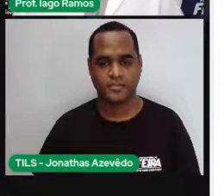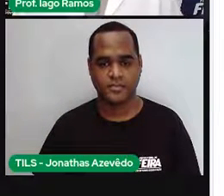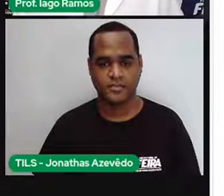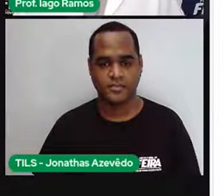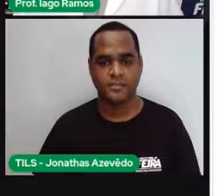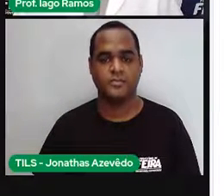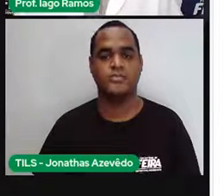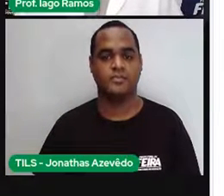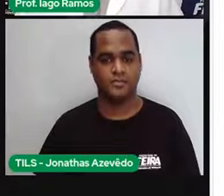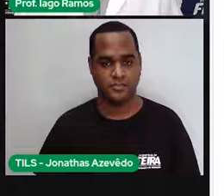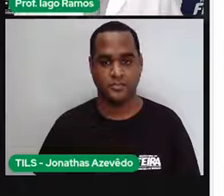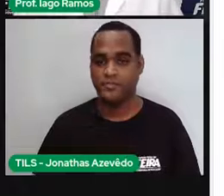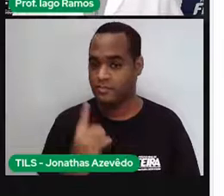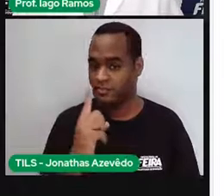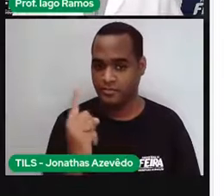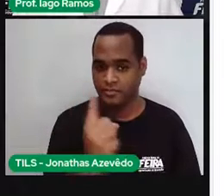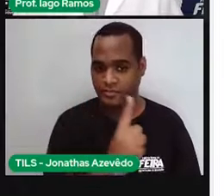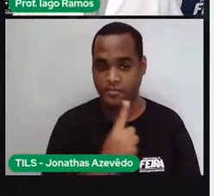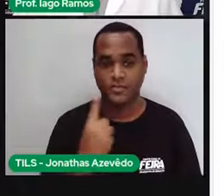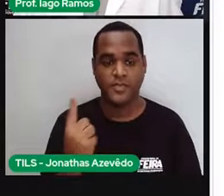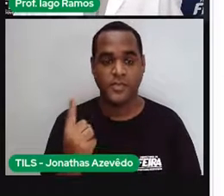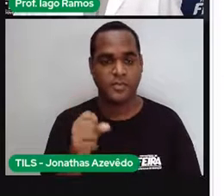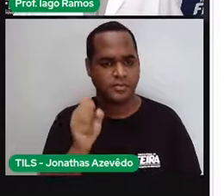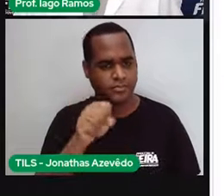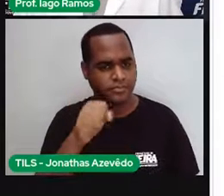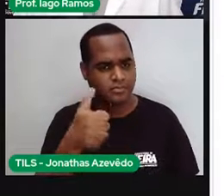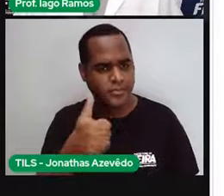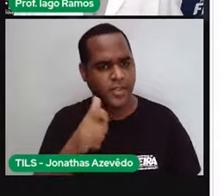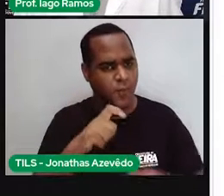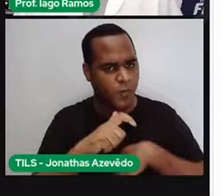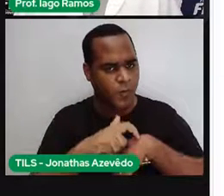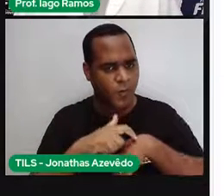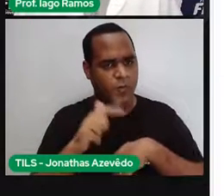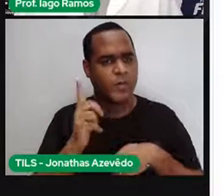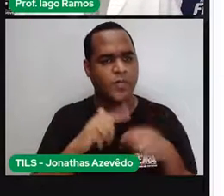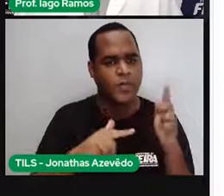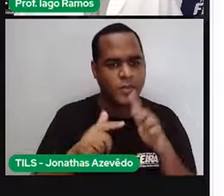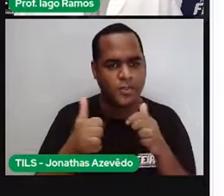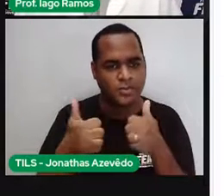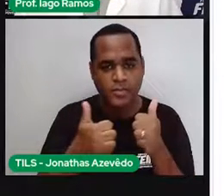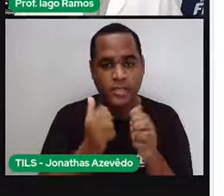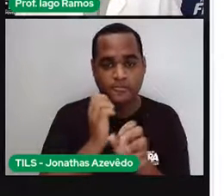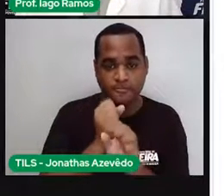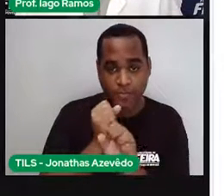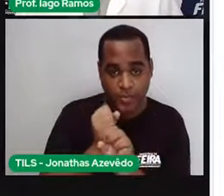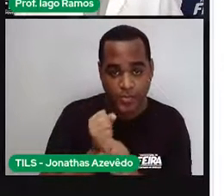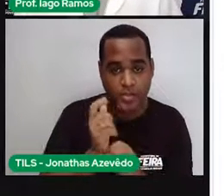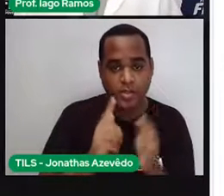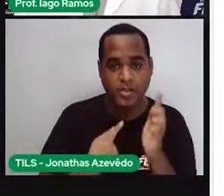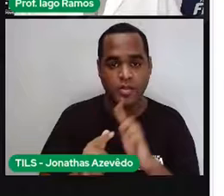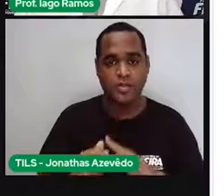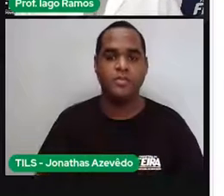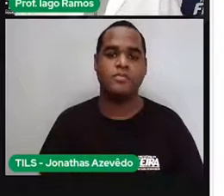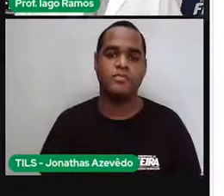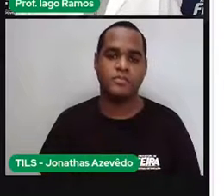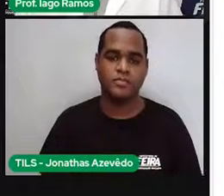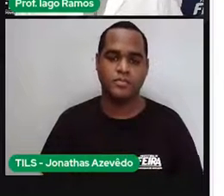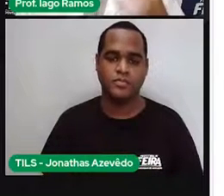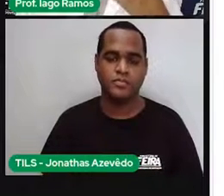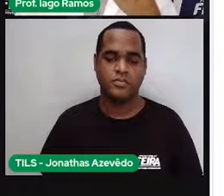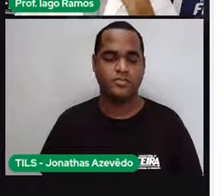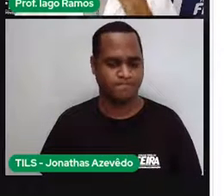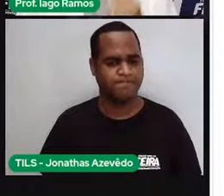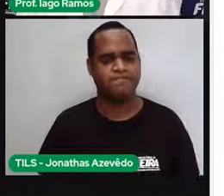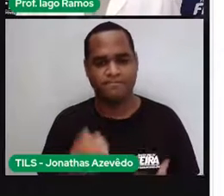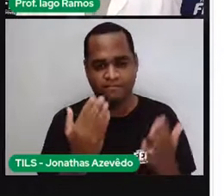Prontinho. Uma volta. E aí, será que deu tempo você já fazer essa soma? Então, se você já fez,